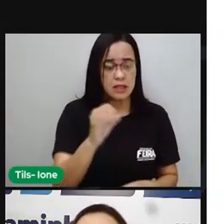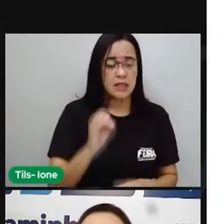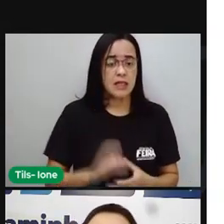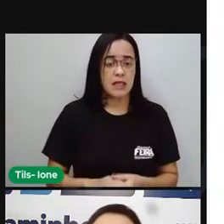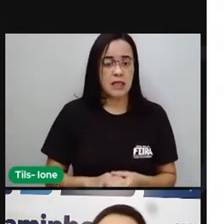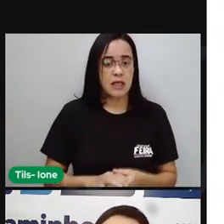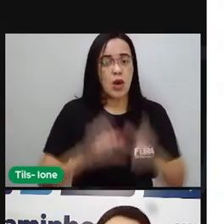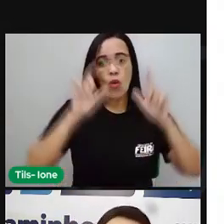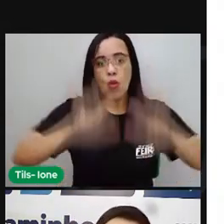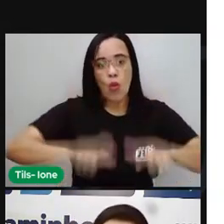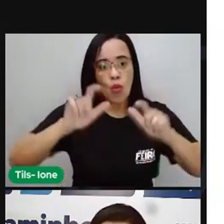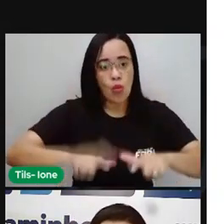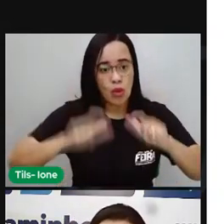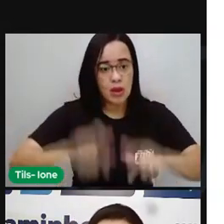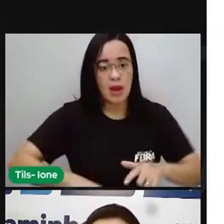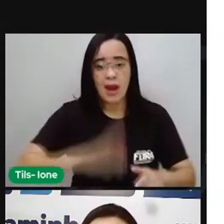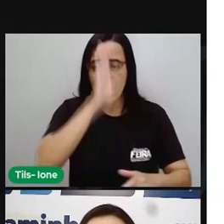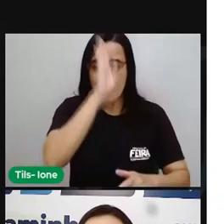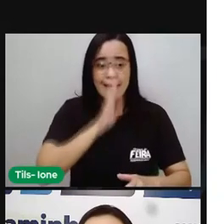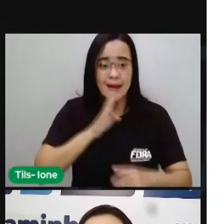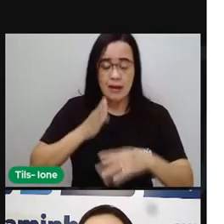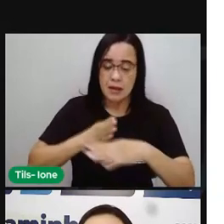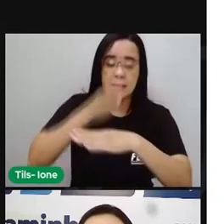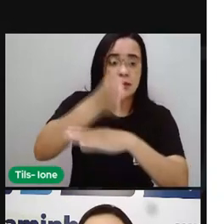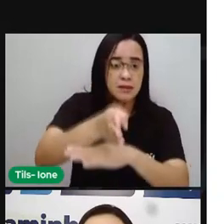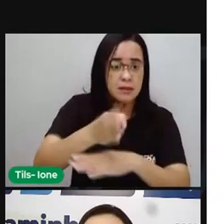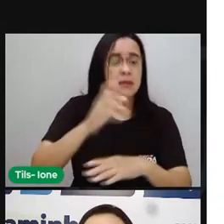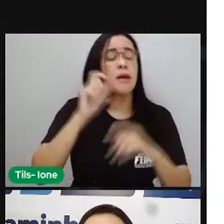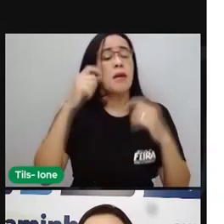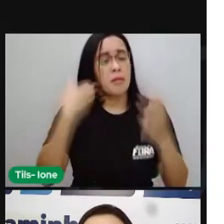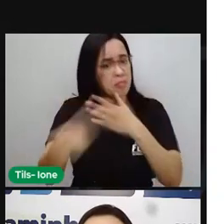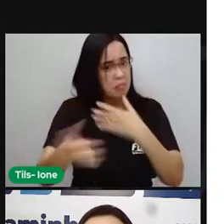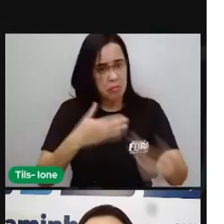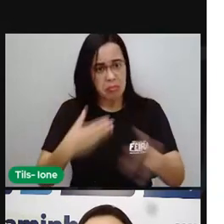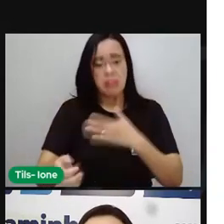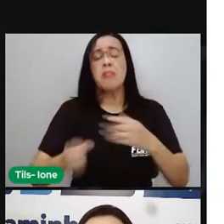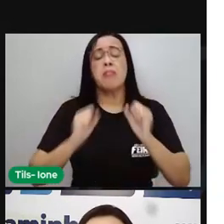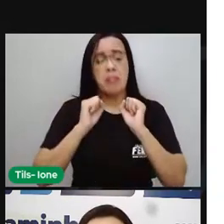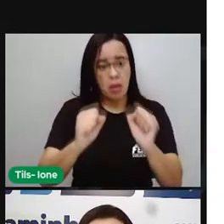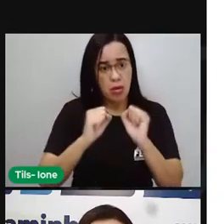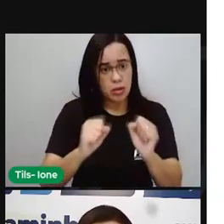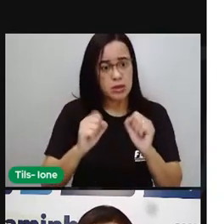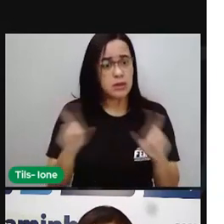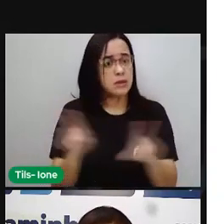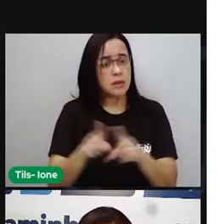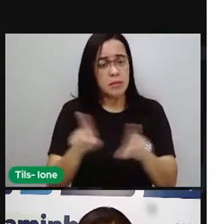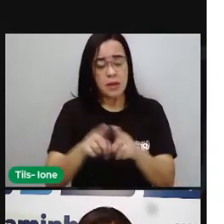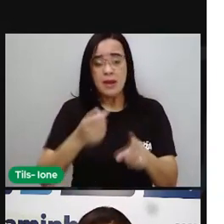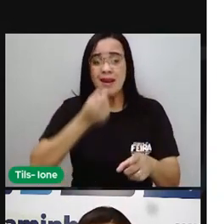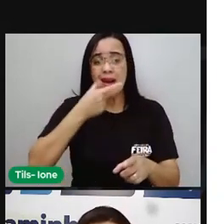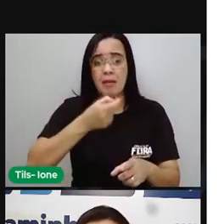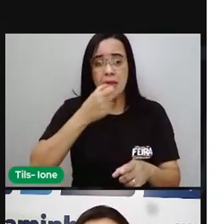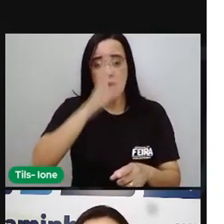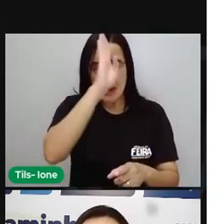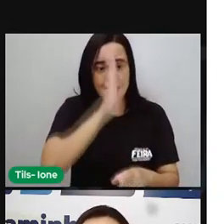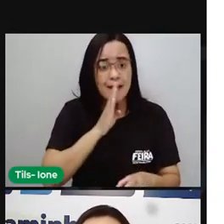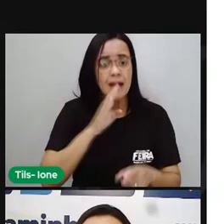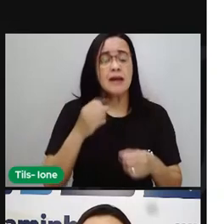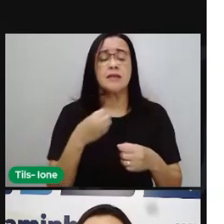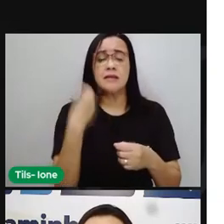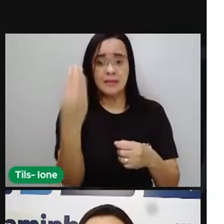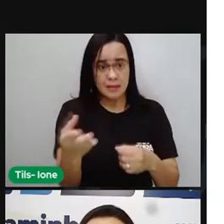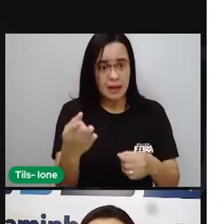prioridade em processos da justiça, distribuição gratuita de remédios para hipertensão e diabetes,